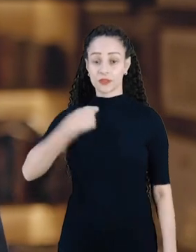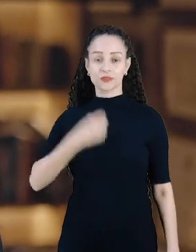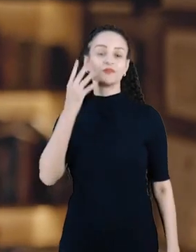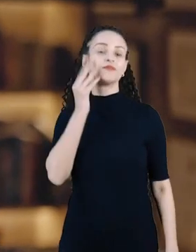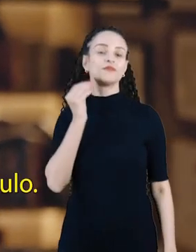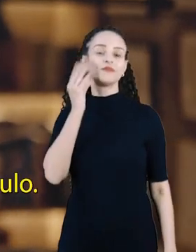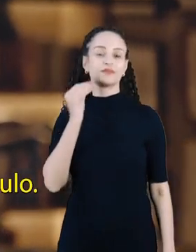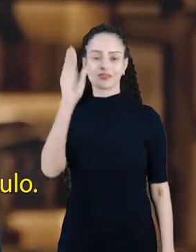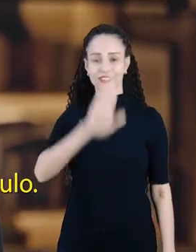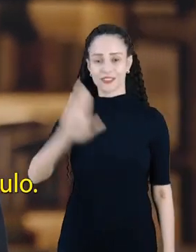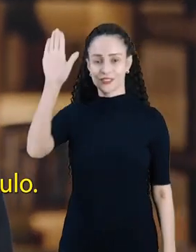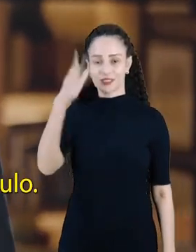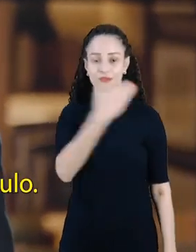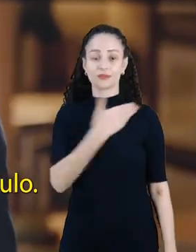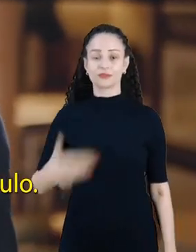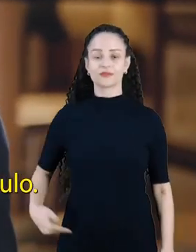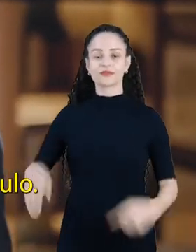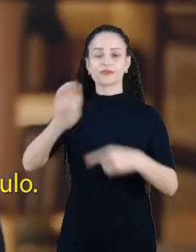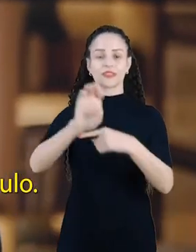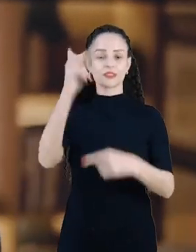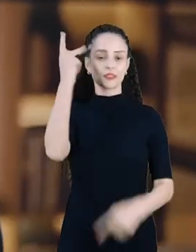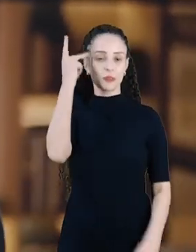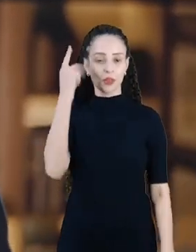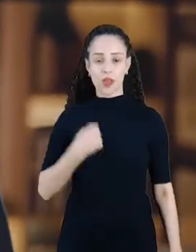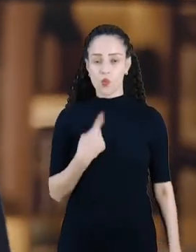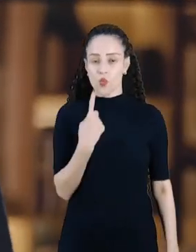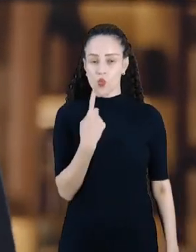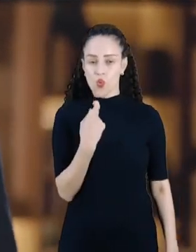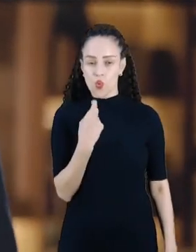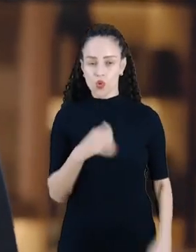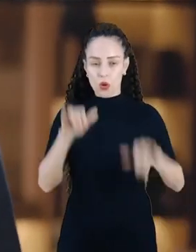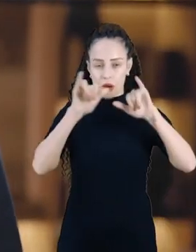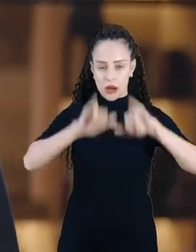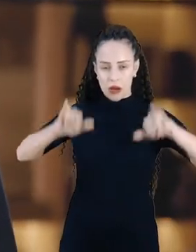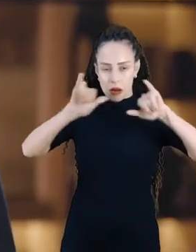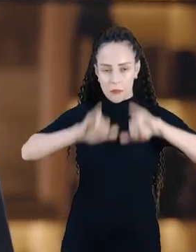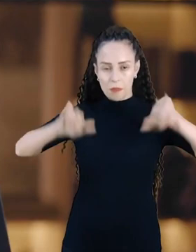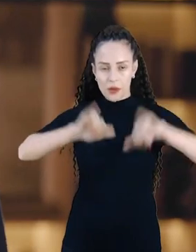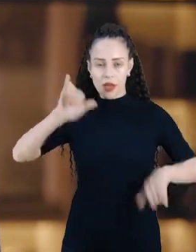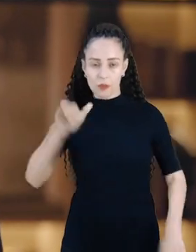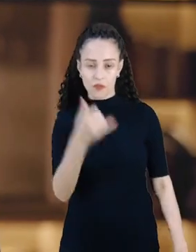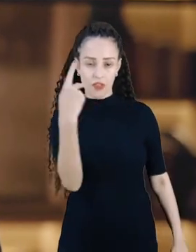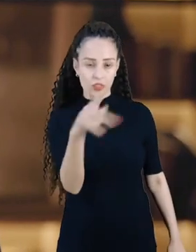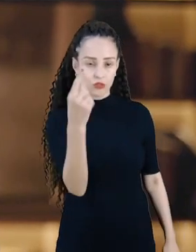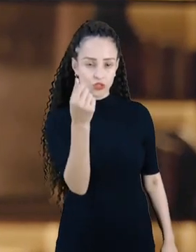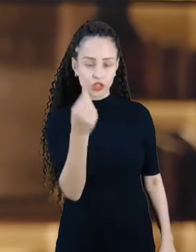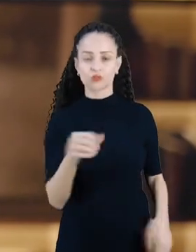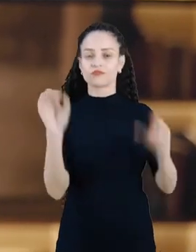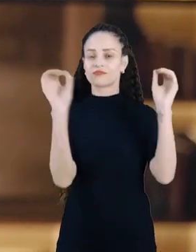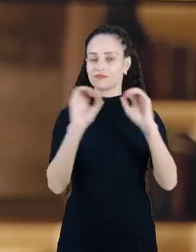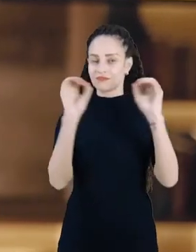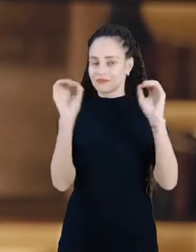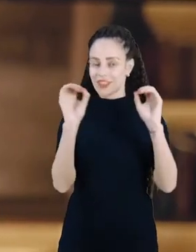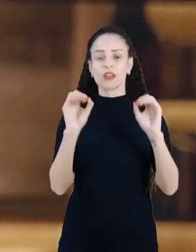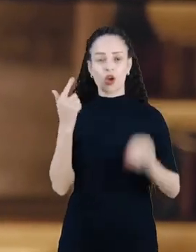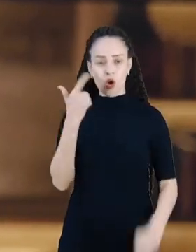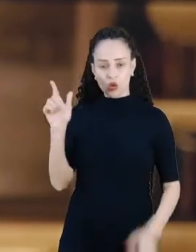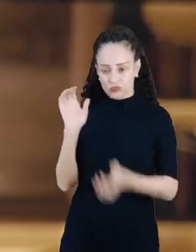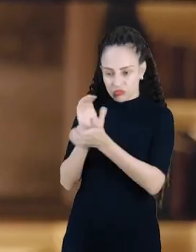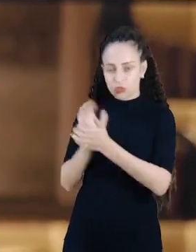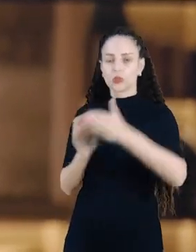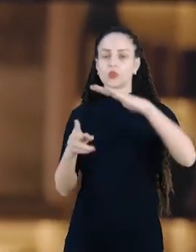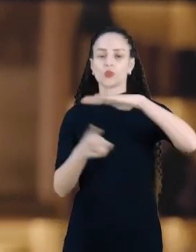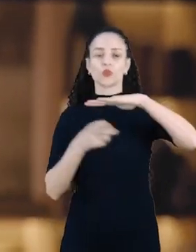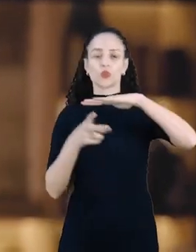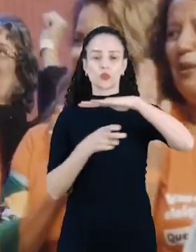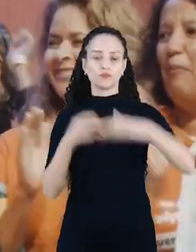Eu sou Vinícius Poit, candidato a governador do Estado de São Paulo e eu sou o único que não utiliza dinheiro público pra fazer campanha. Os outros que vêm aí em seguida,